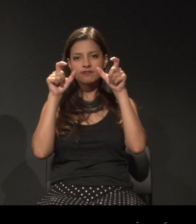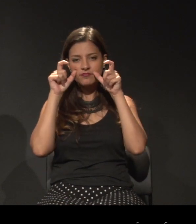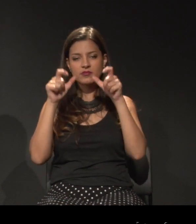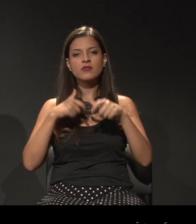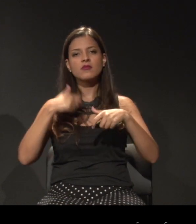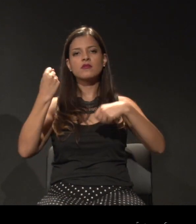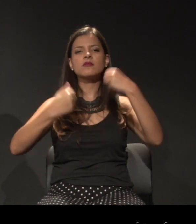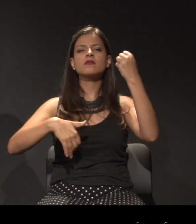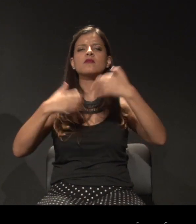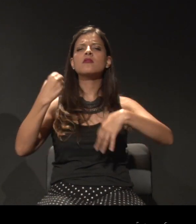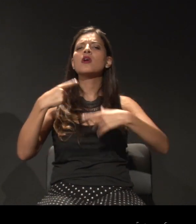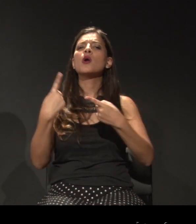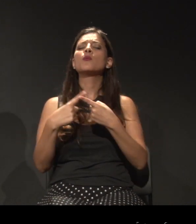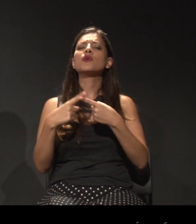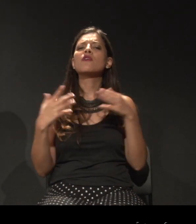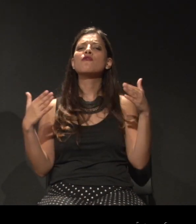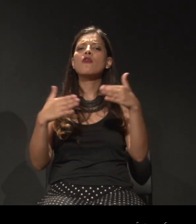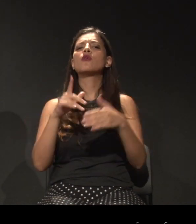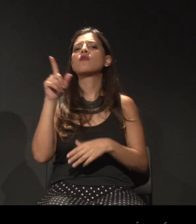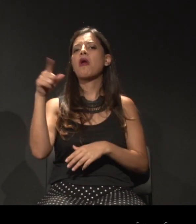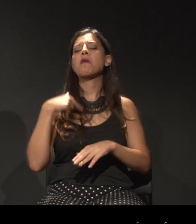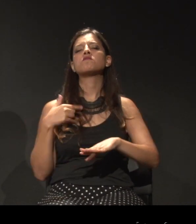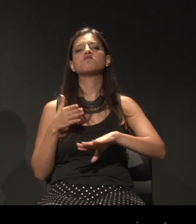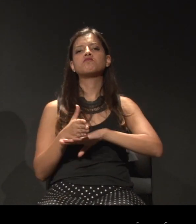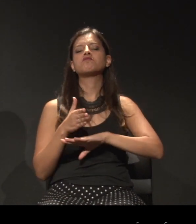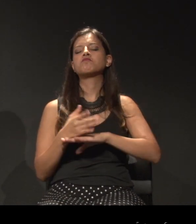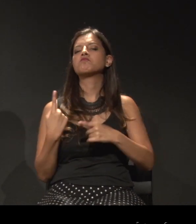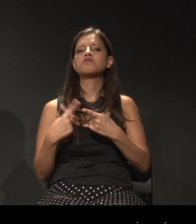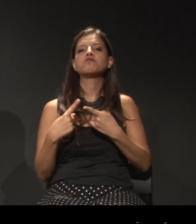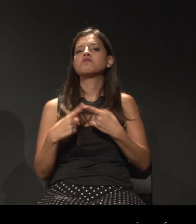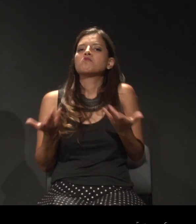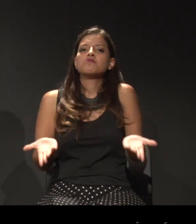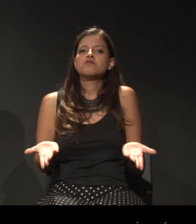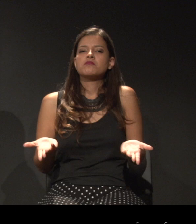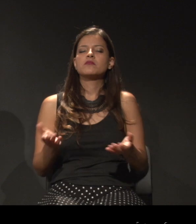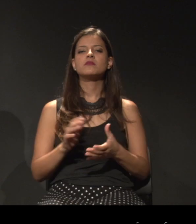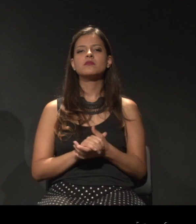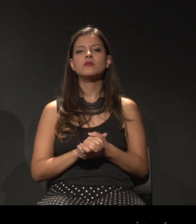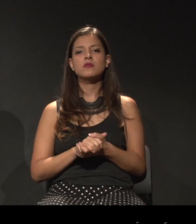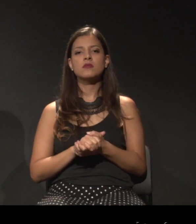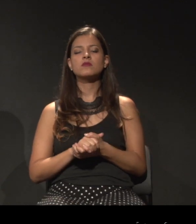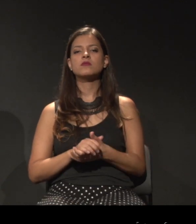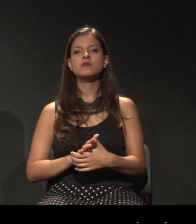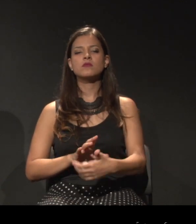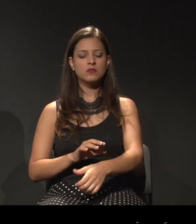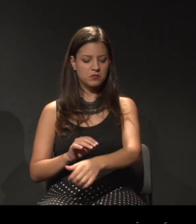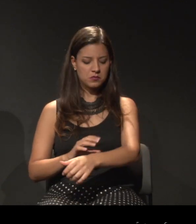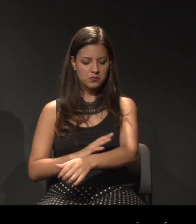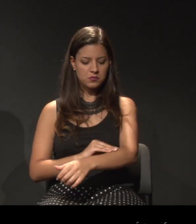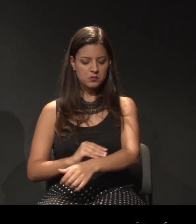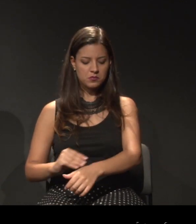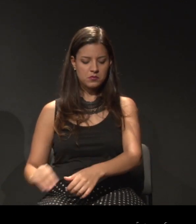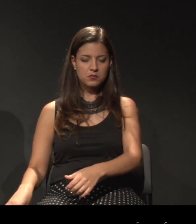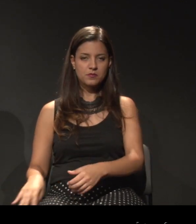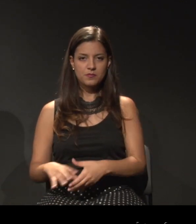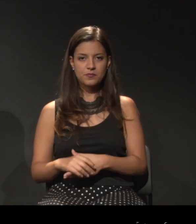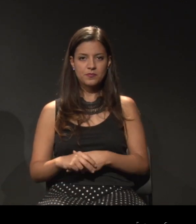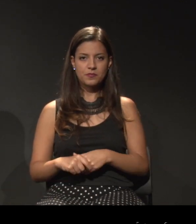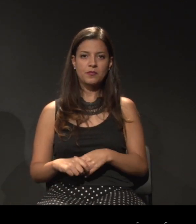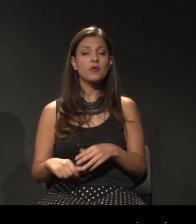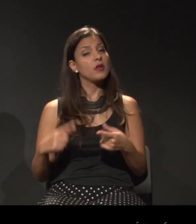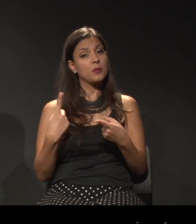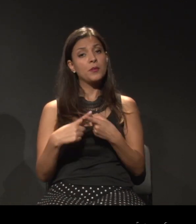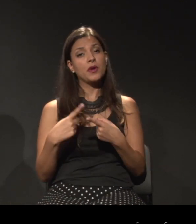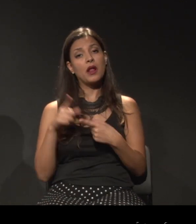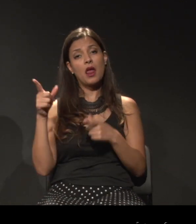contar por que eu estou no fórum e por que me encanta estar nesse lugar